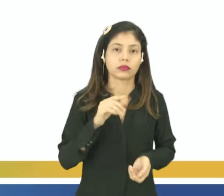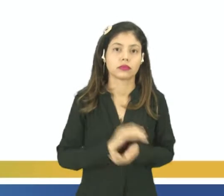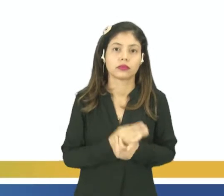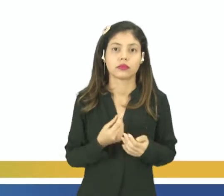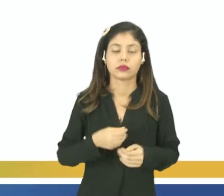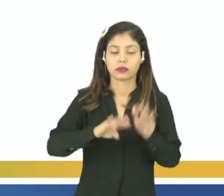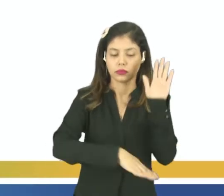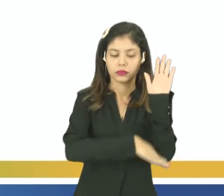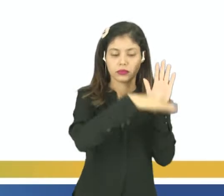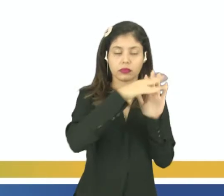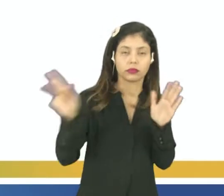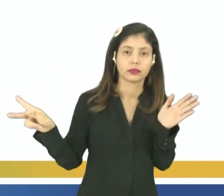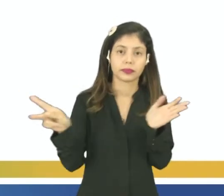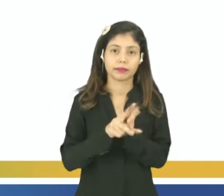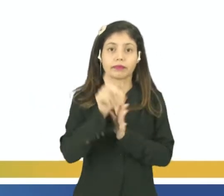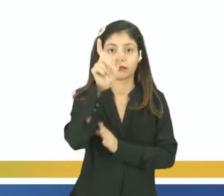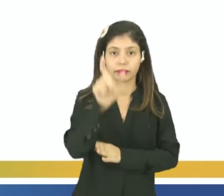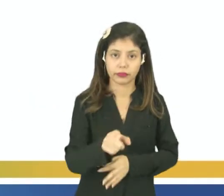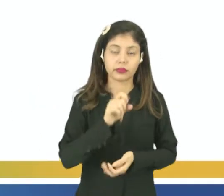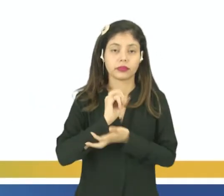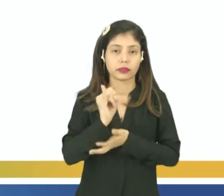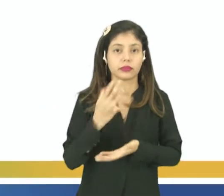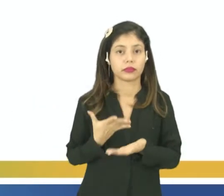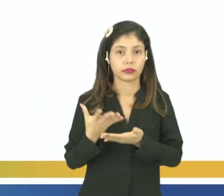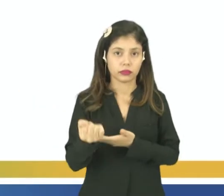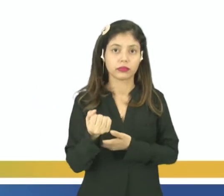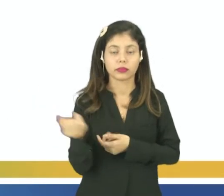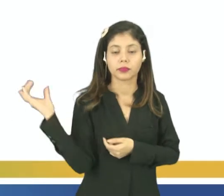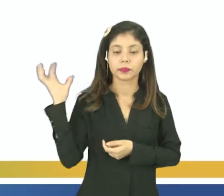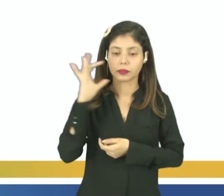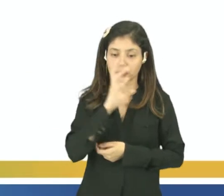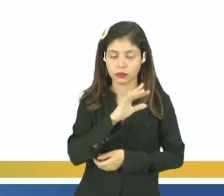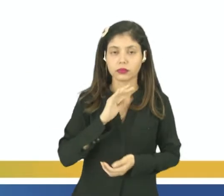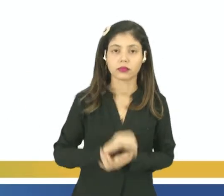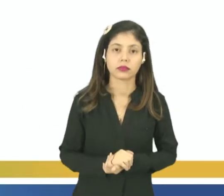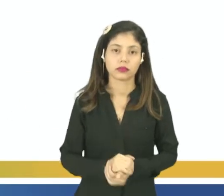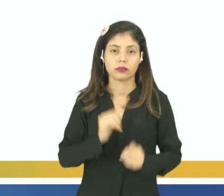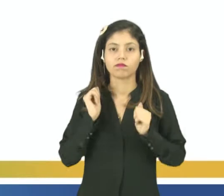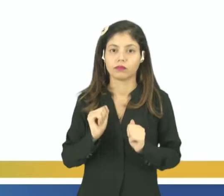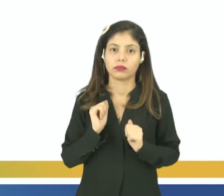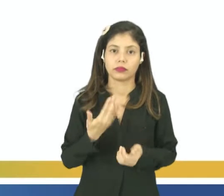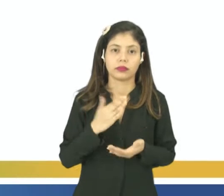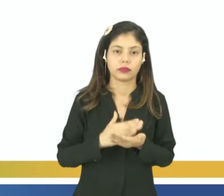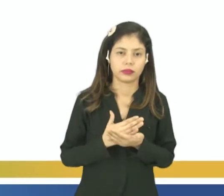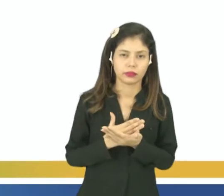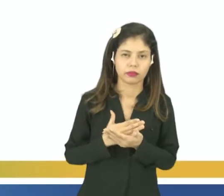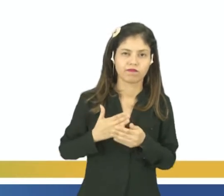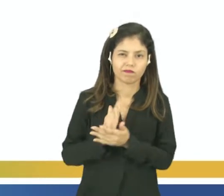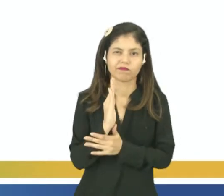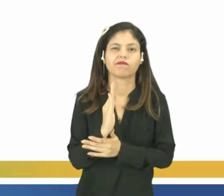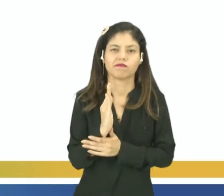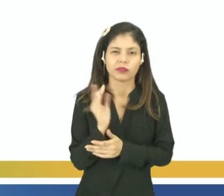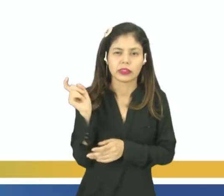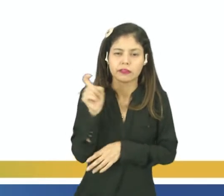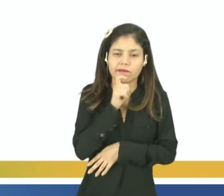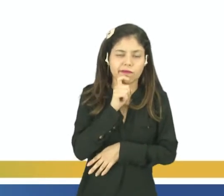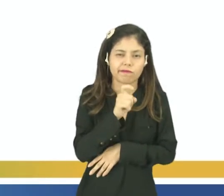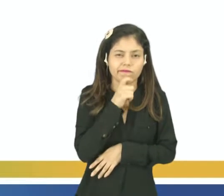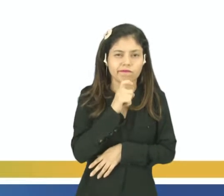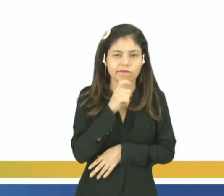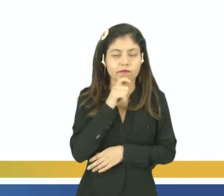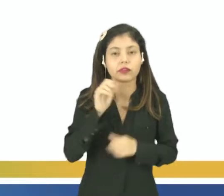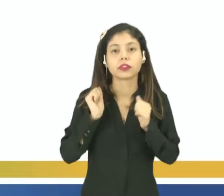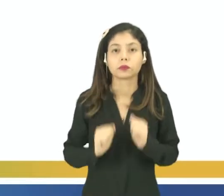adequadas. Se a gente não tivesse recebimento de calor, nós poderíamos passar por temperaturas extremamente frias,